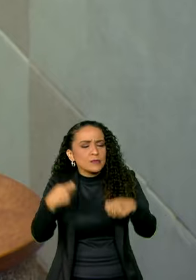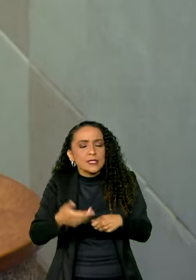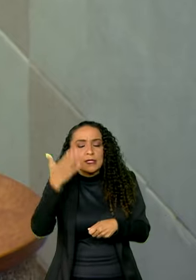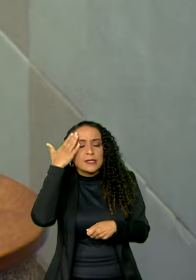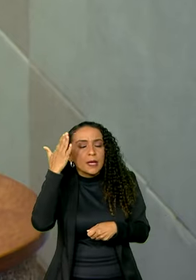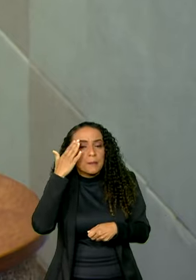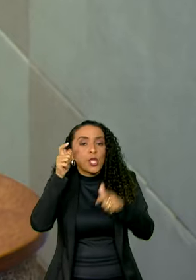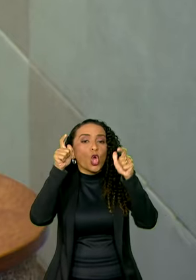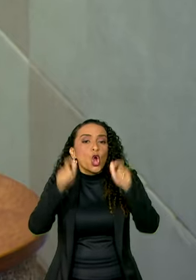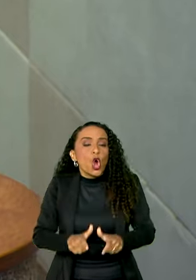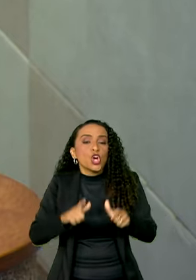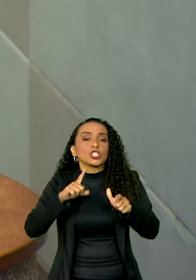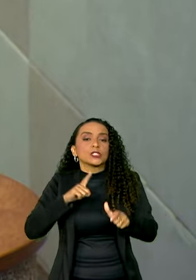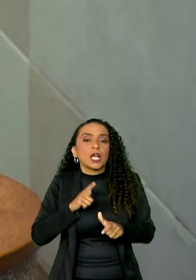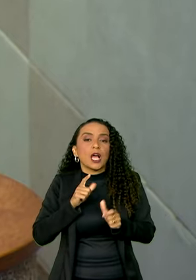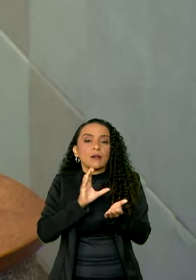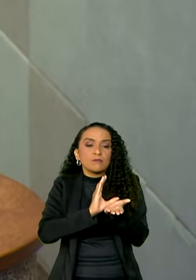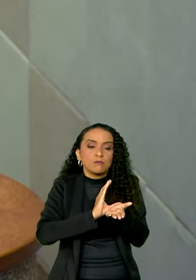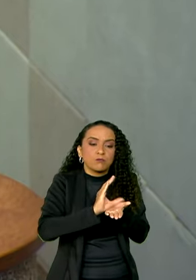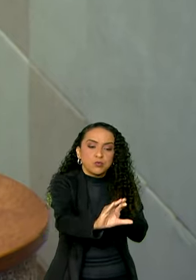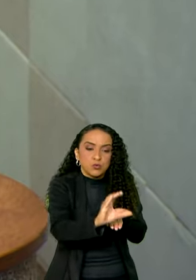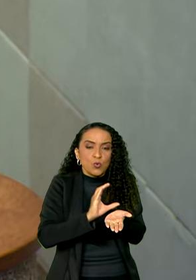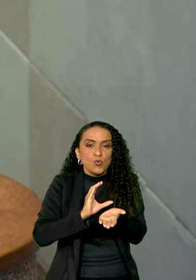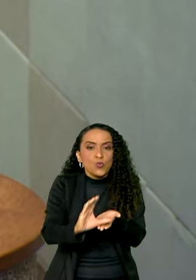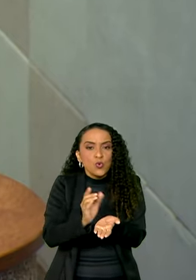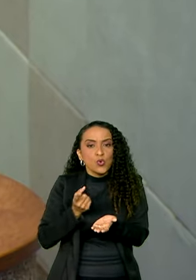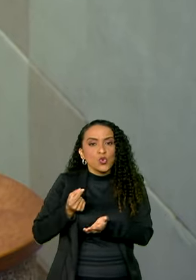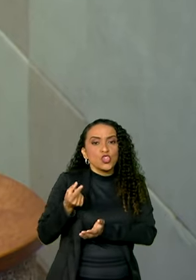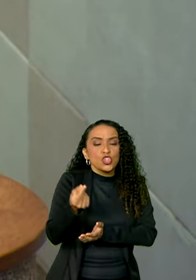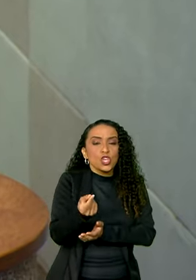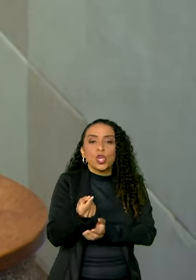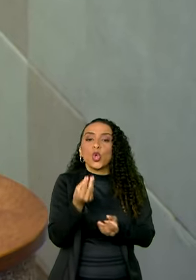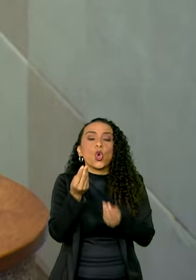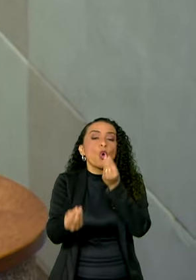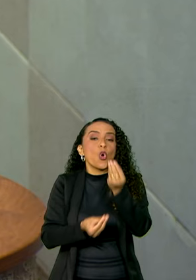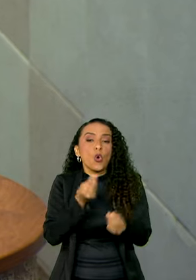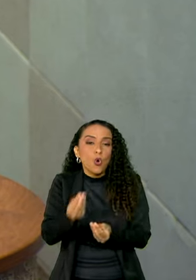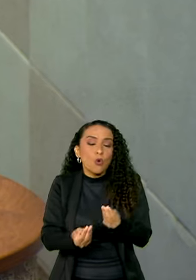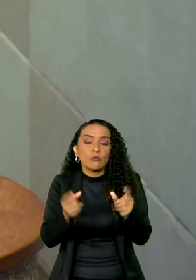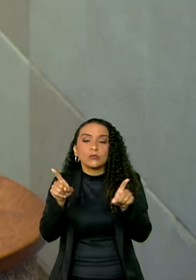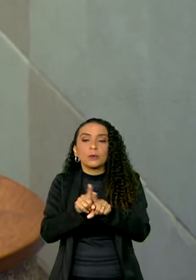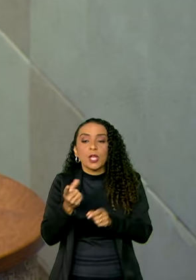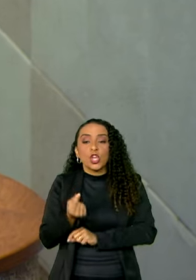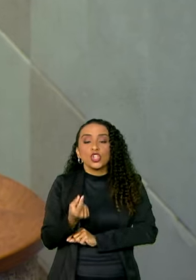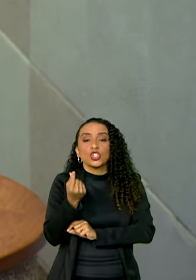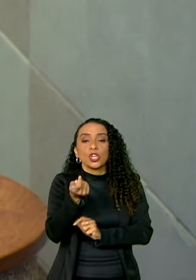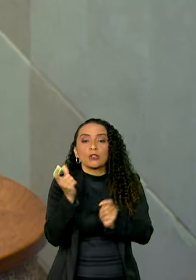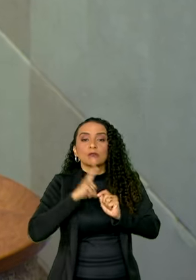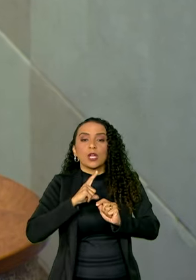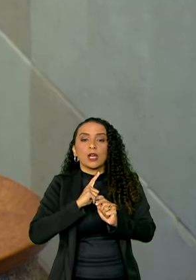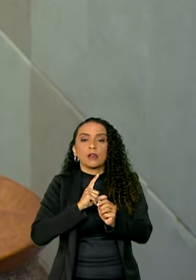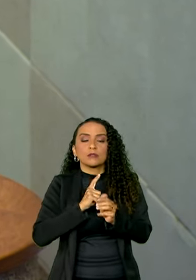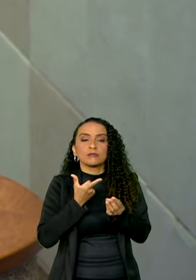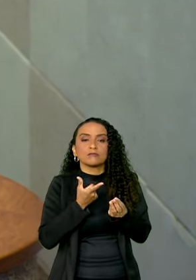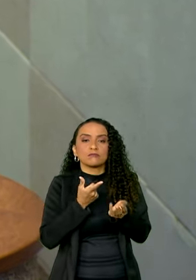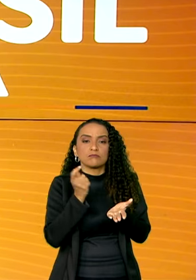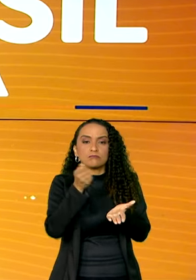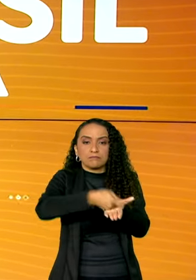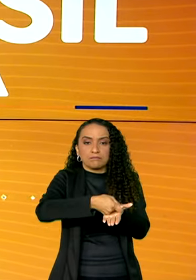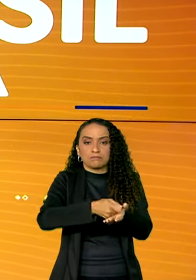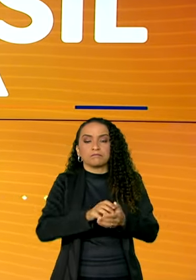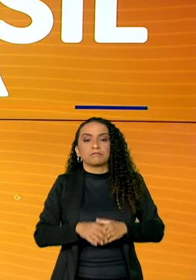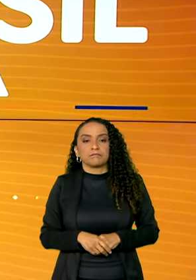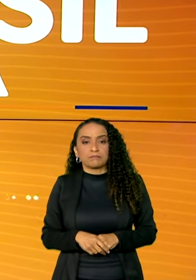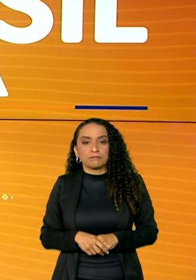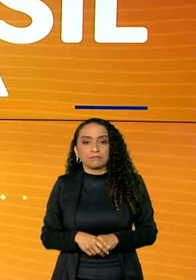onde estão sendo investidos esses recursos, de que forma esses recursos estão sendo investidos.